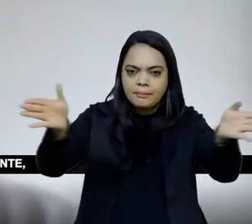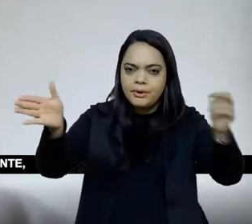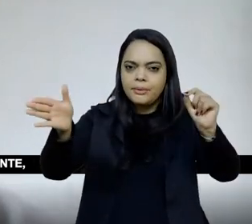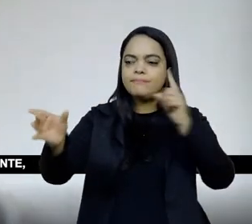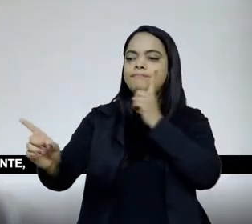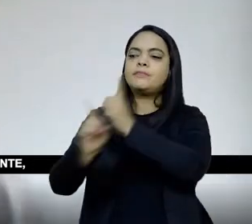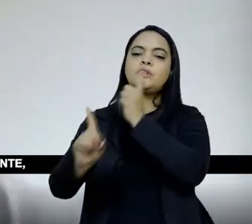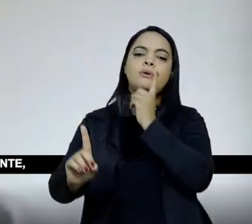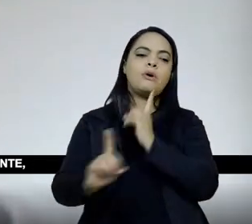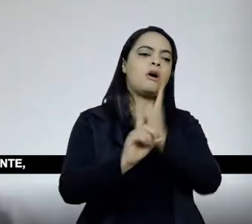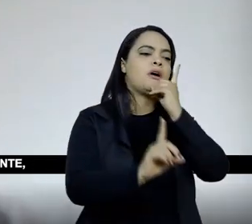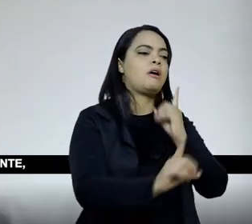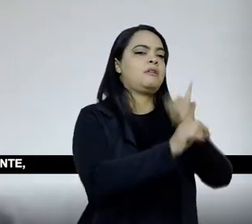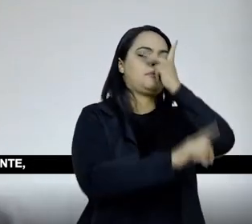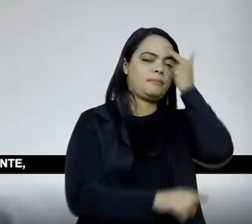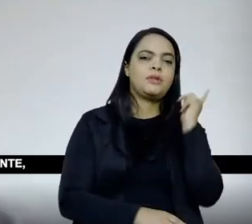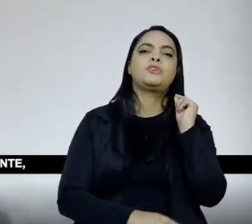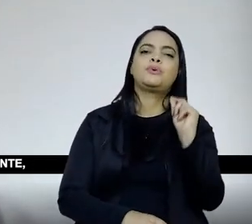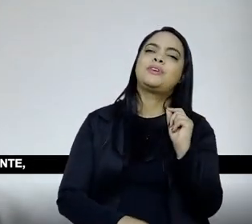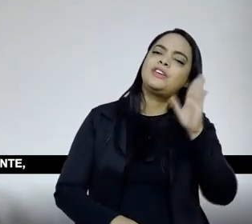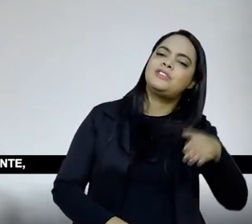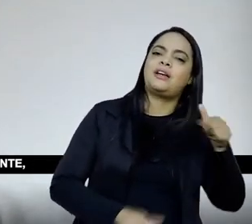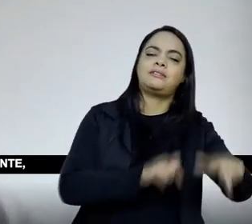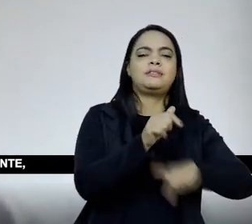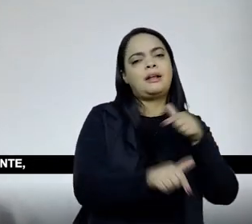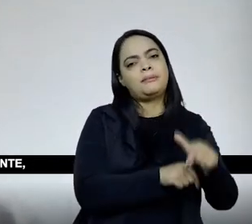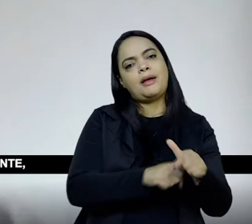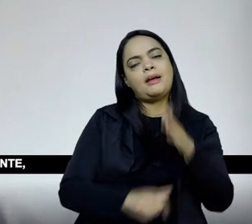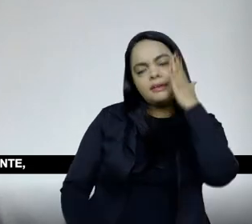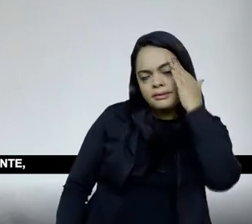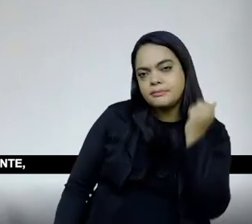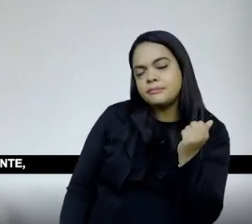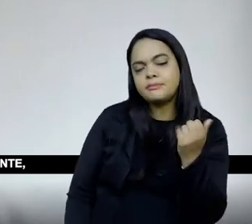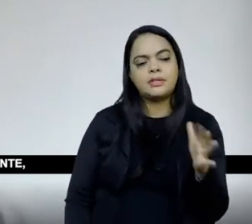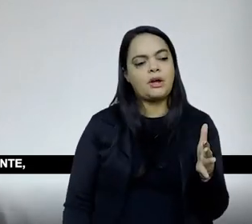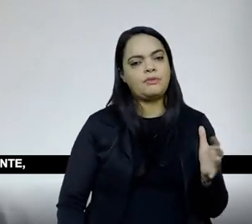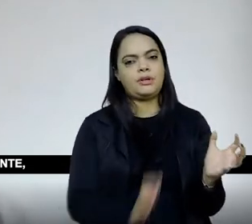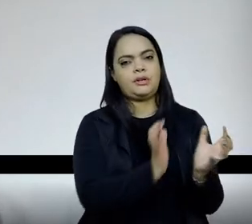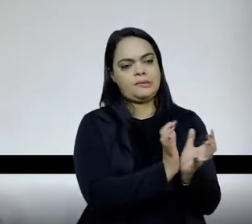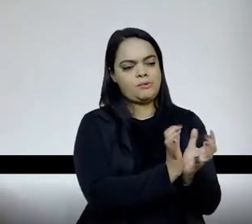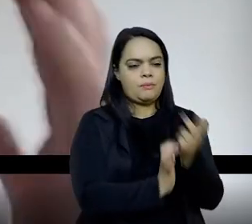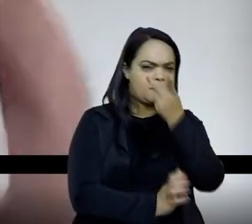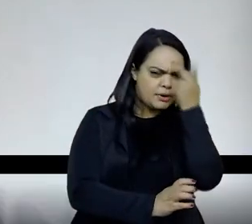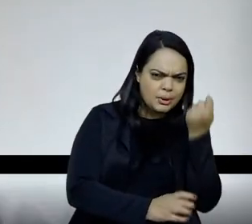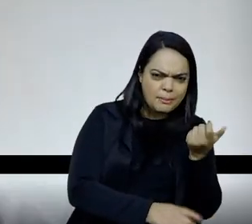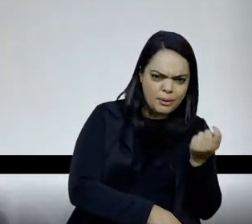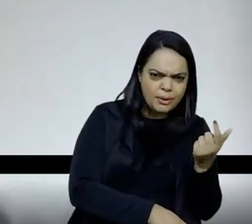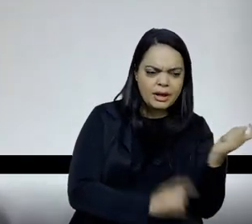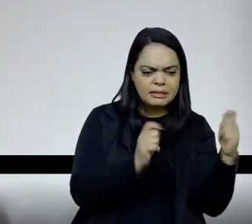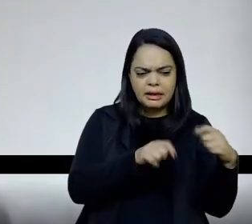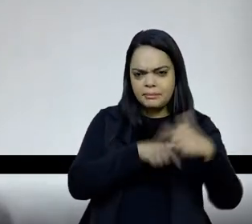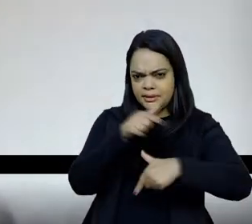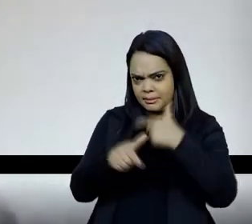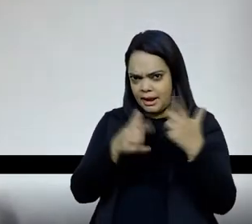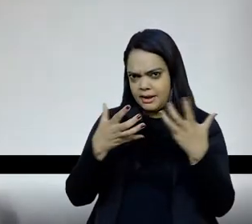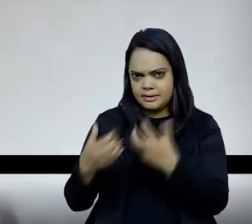gente que trabalhe com isso, quer dizer, nós temos meia dúzia de pessoas que topam trabalhar com a gente, alguém que topa fazer uma